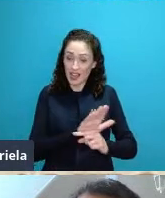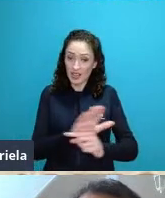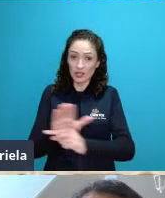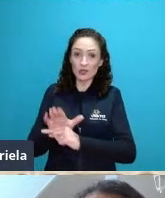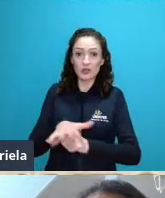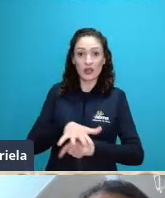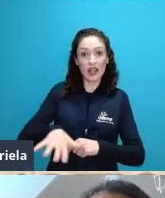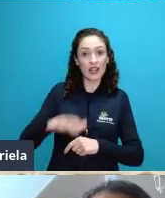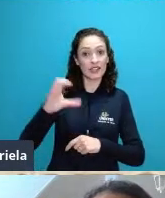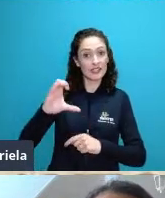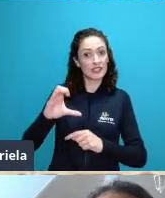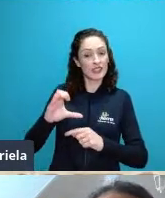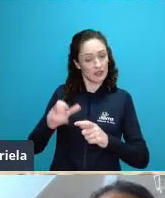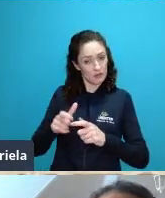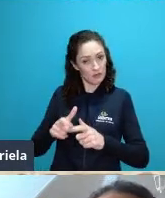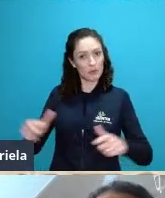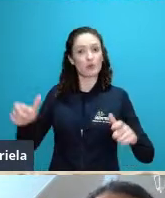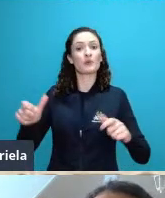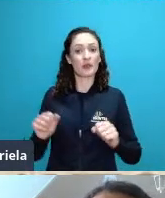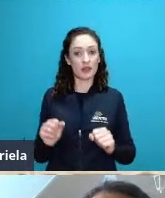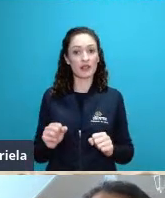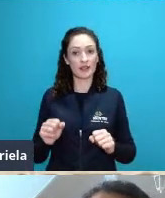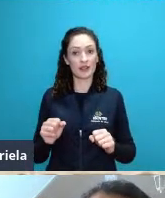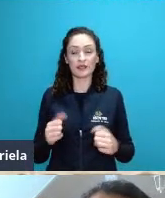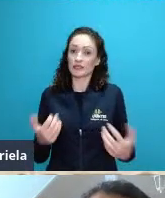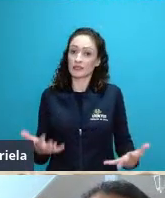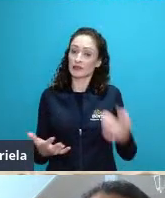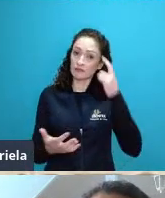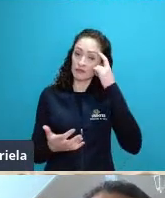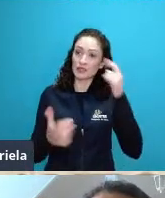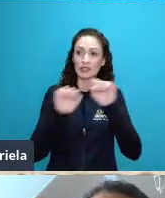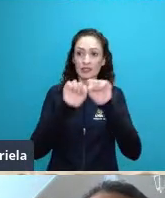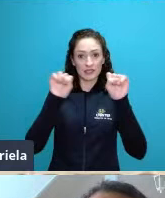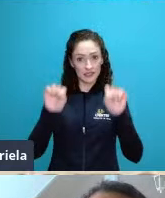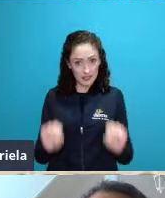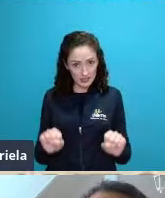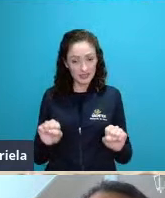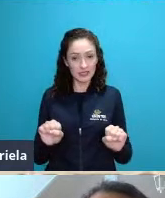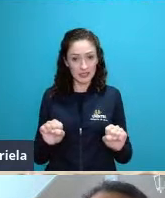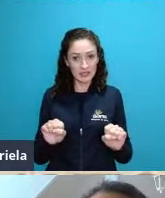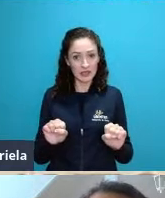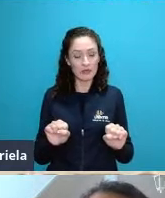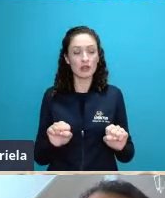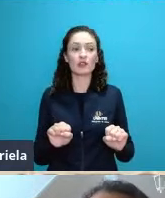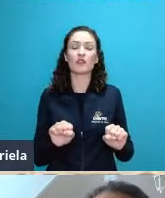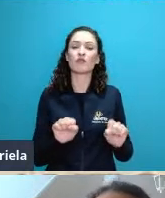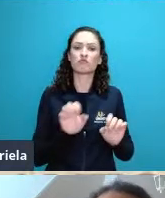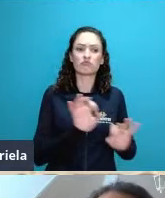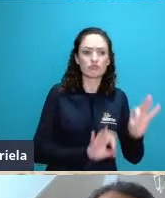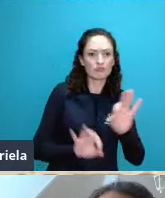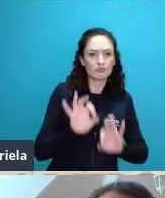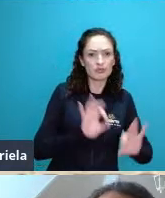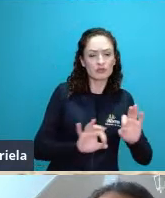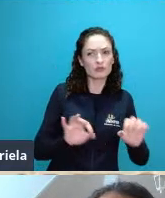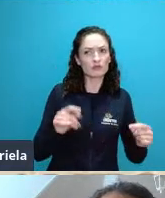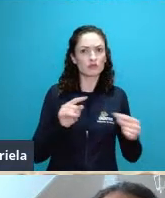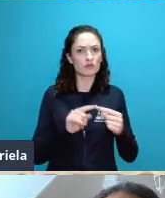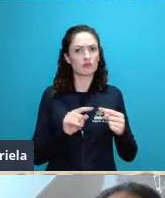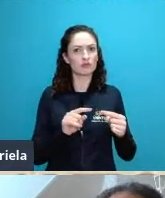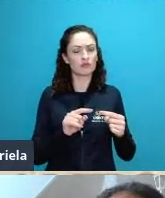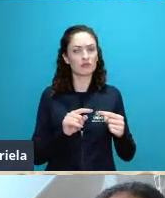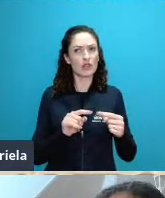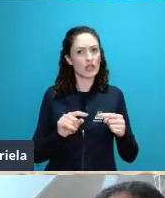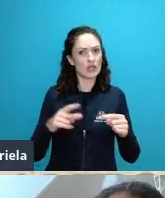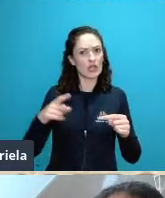então veja que a concepção dos sistemas não existiam antes da teoria geral dos sistemas